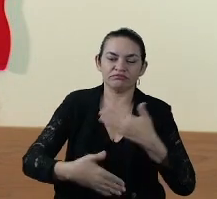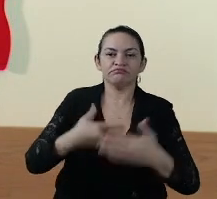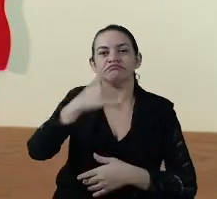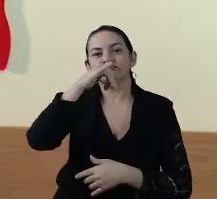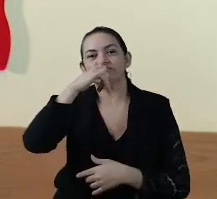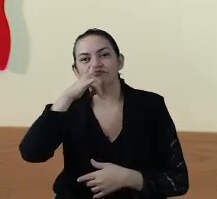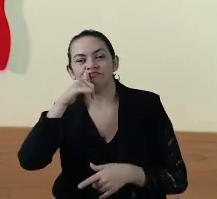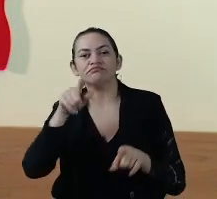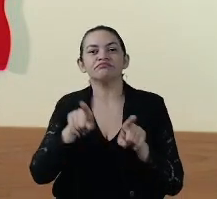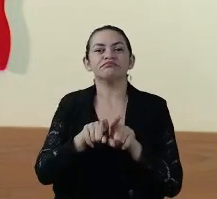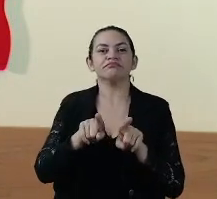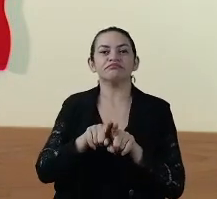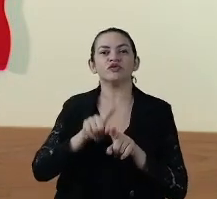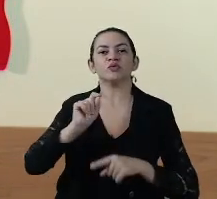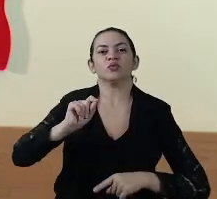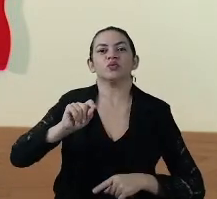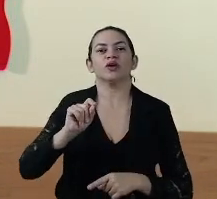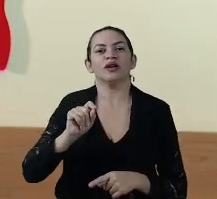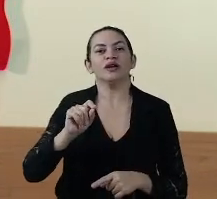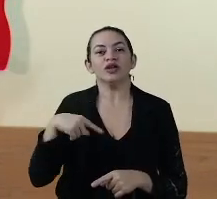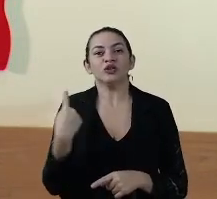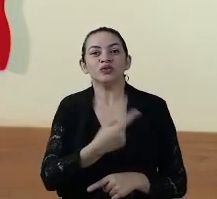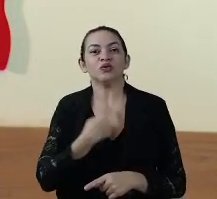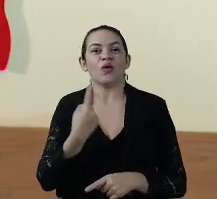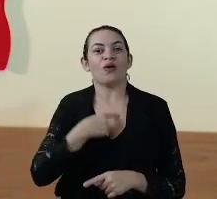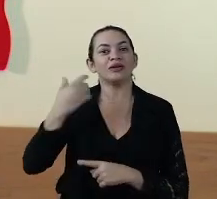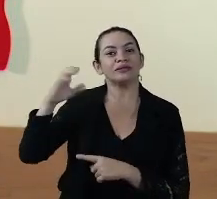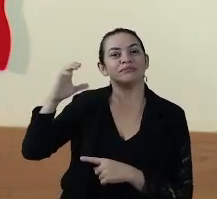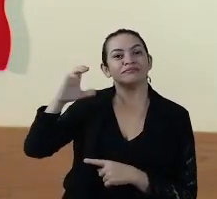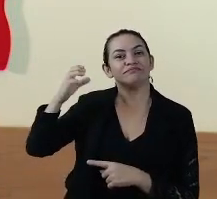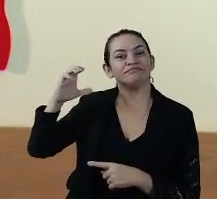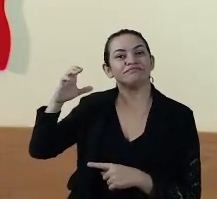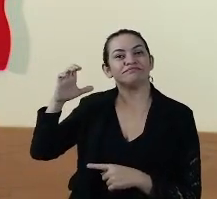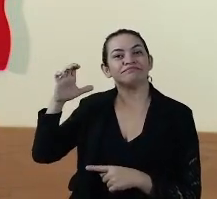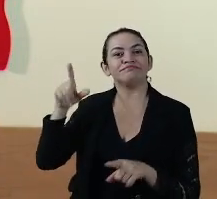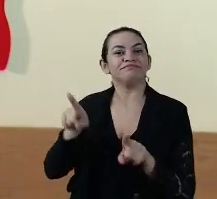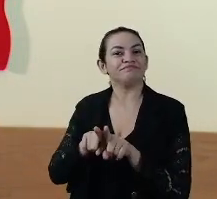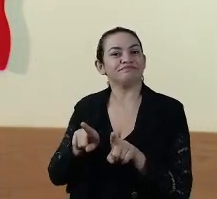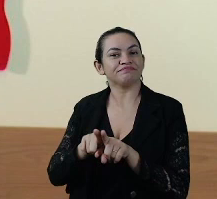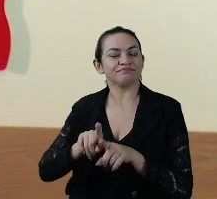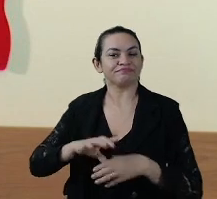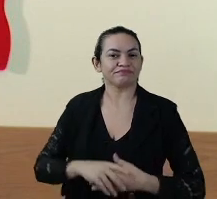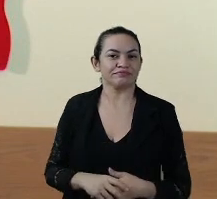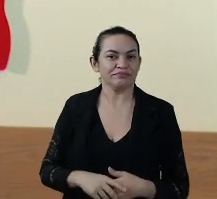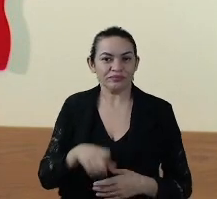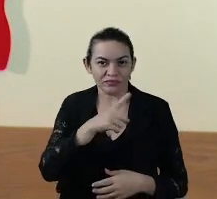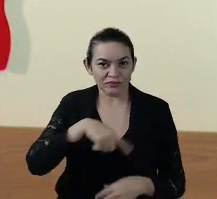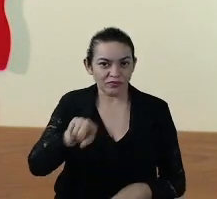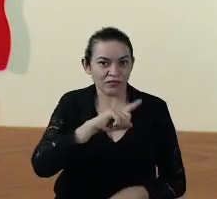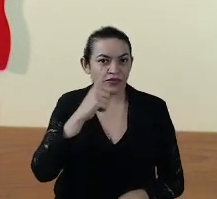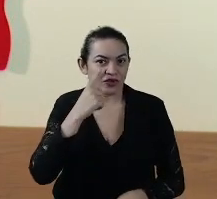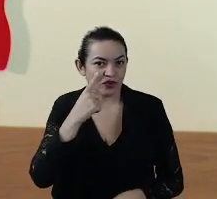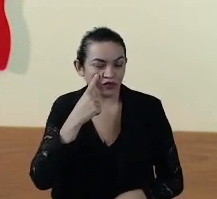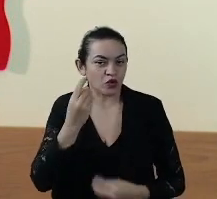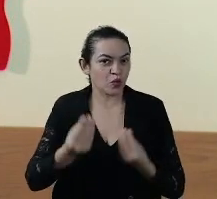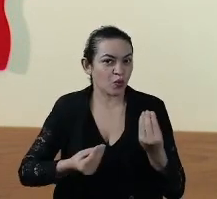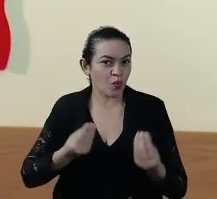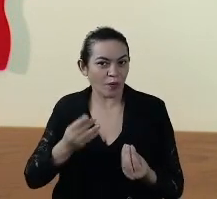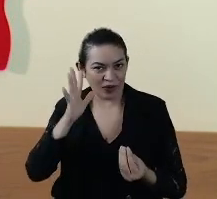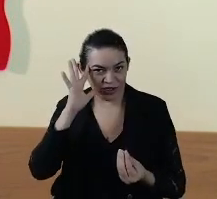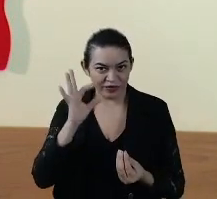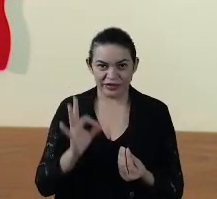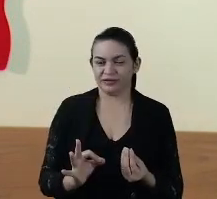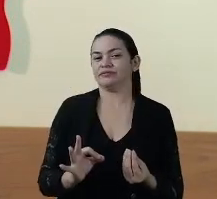energia e nos preceitos da ciência. Vejam o quão foi